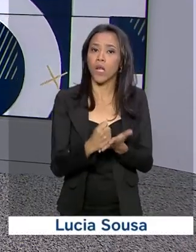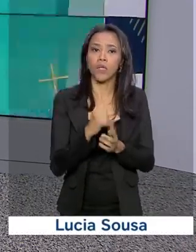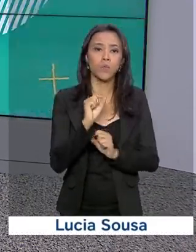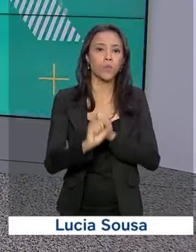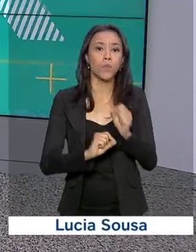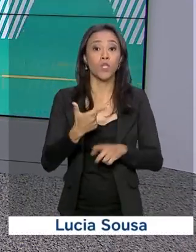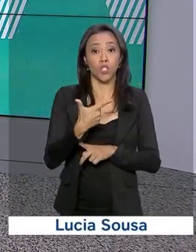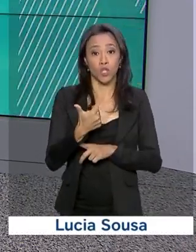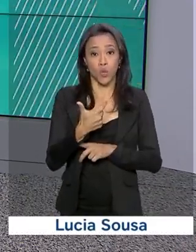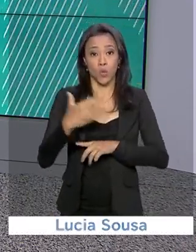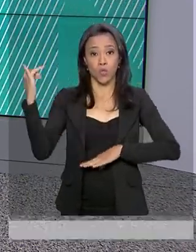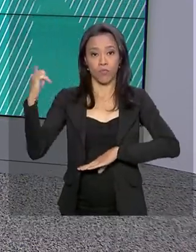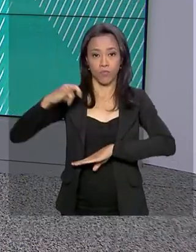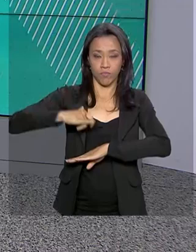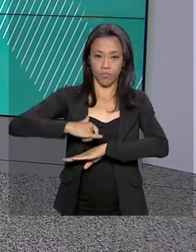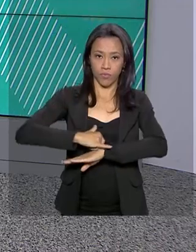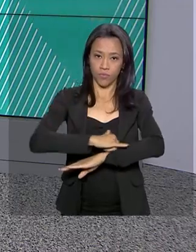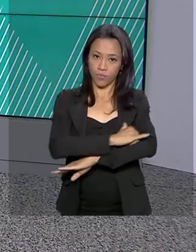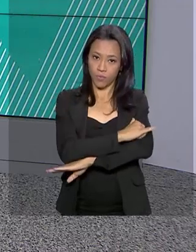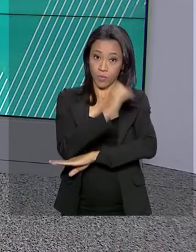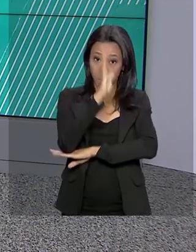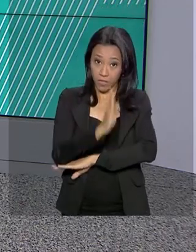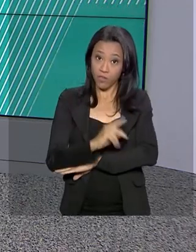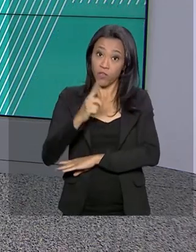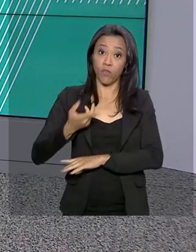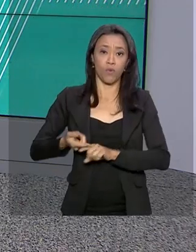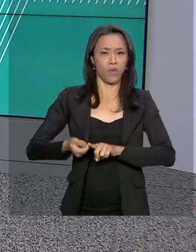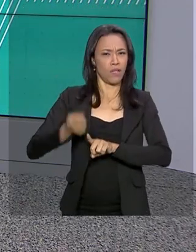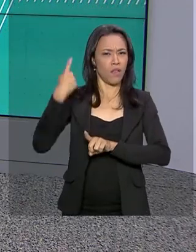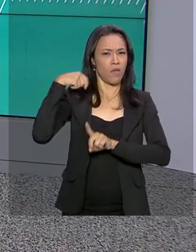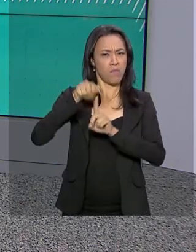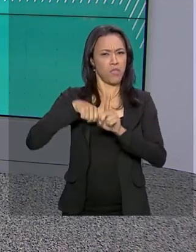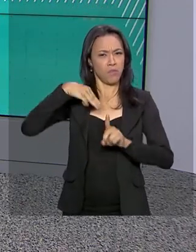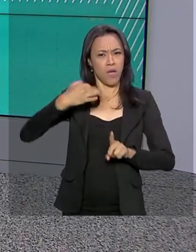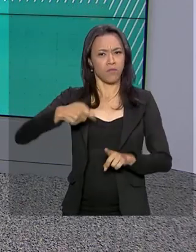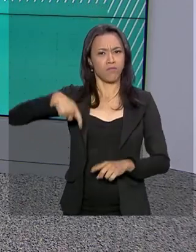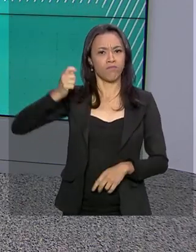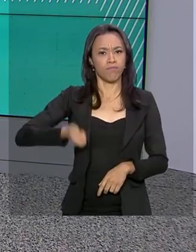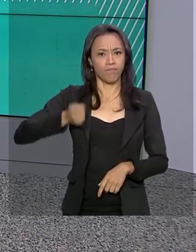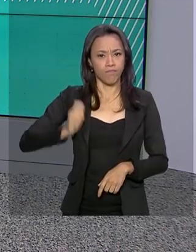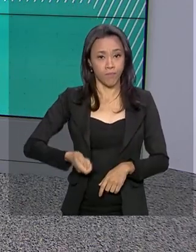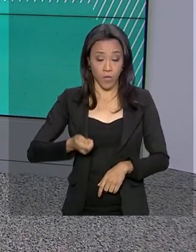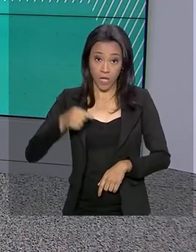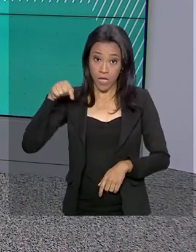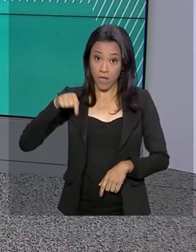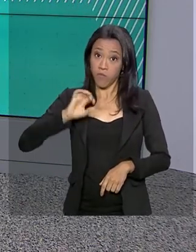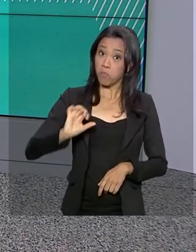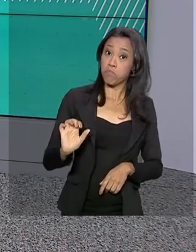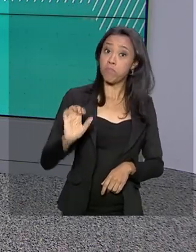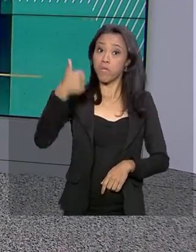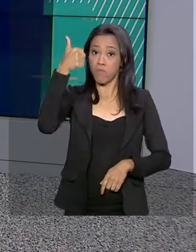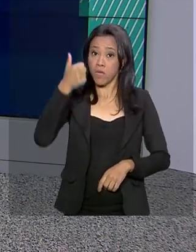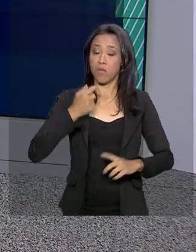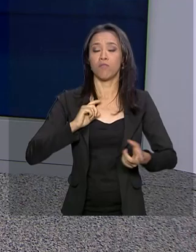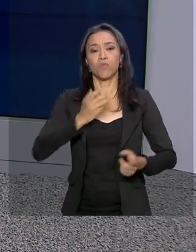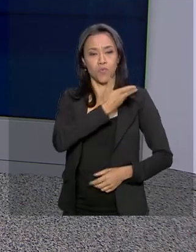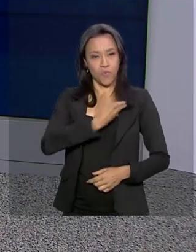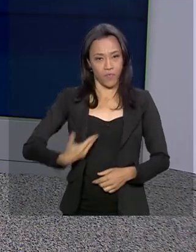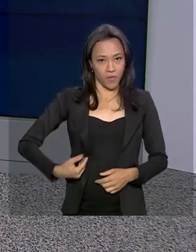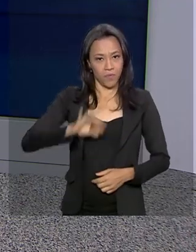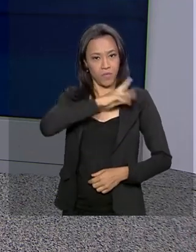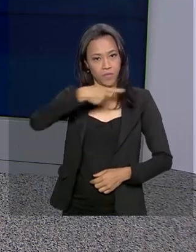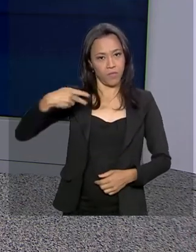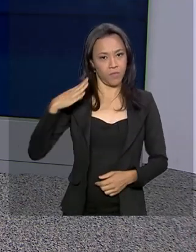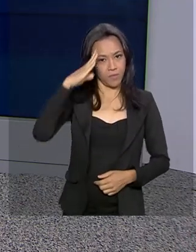12 aeroportos brasileiros leiloados no início de março. O leilão foi o primeiro da gestão do presidente Jair Bolsonaro e a